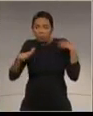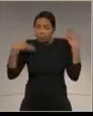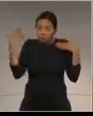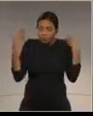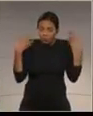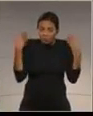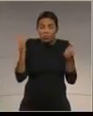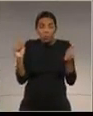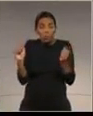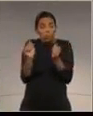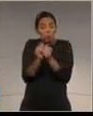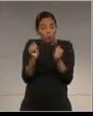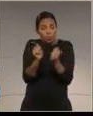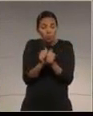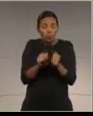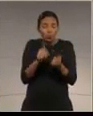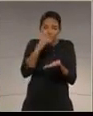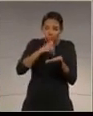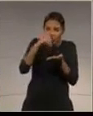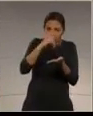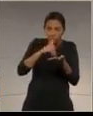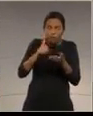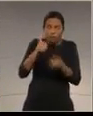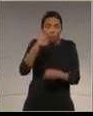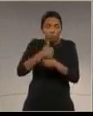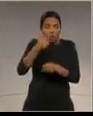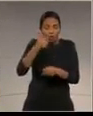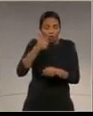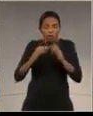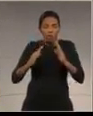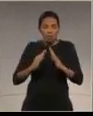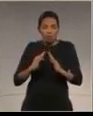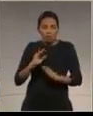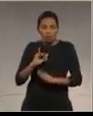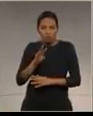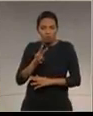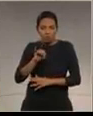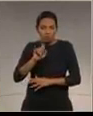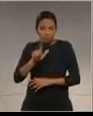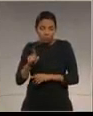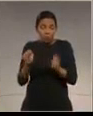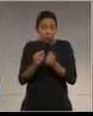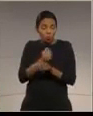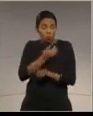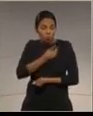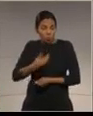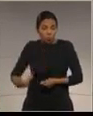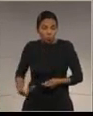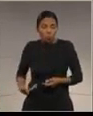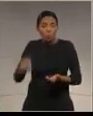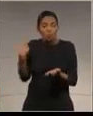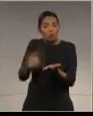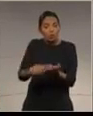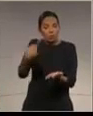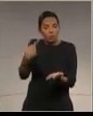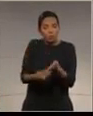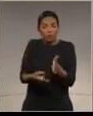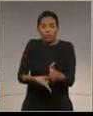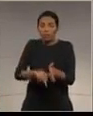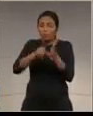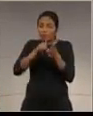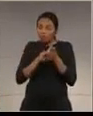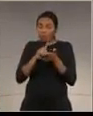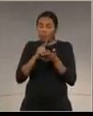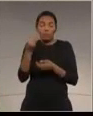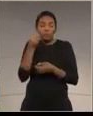em conjunto com o Secretário-Chefe da Casa Civil, deputado Plauto, e o Governo do Estado do Paraná, promovam tratativas, no sentido de